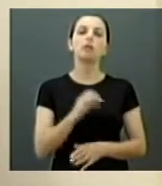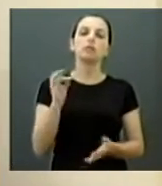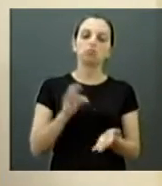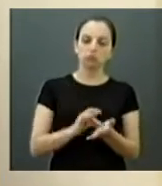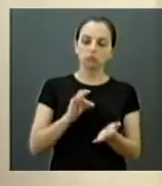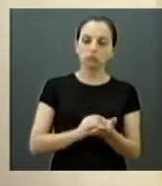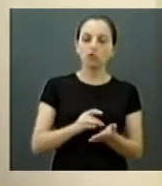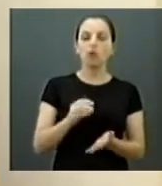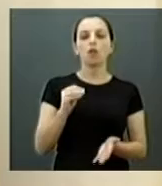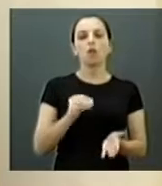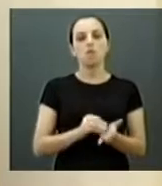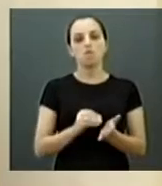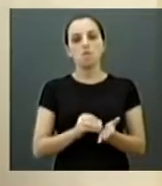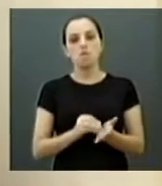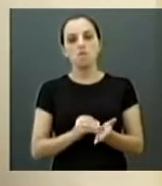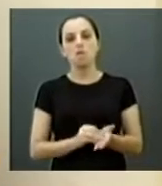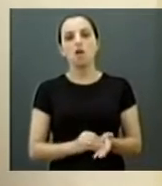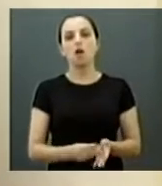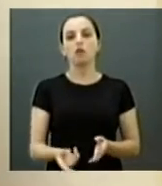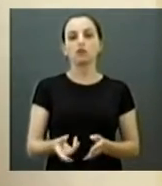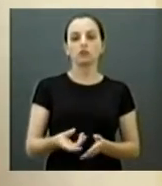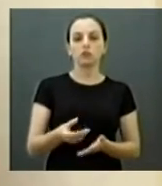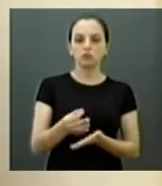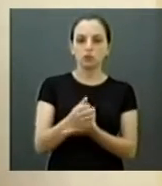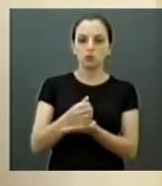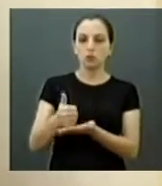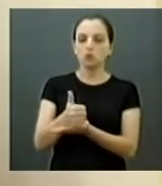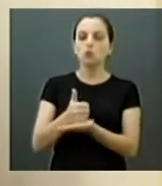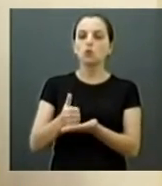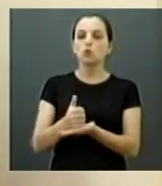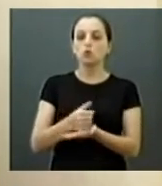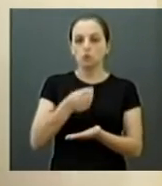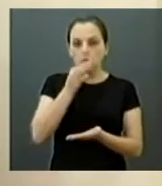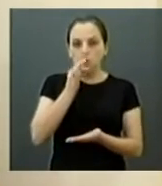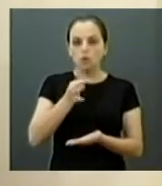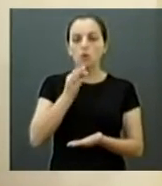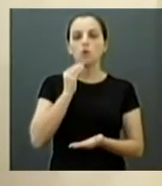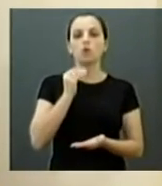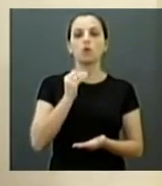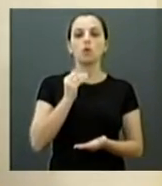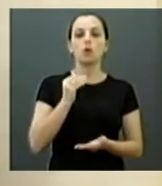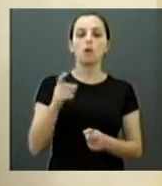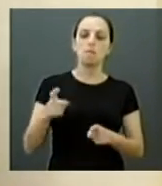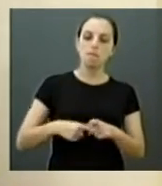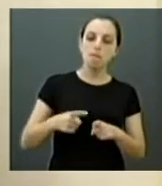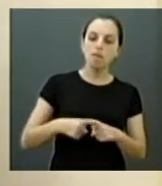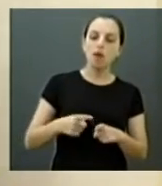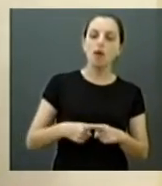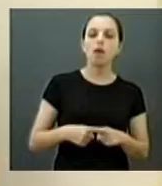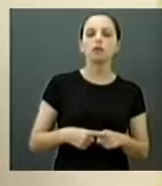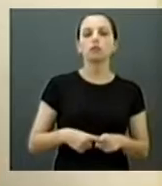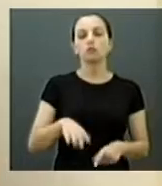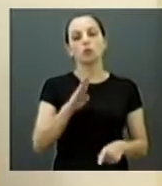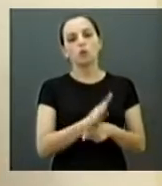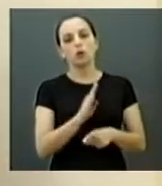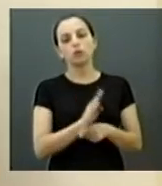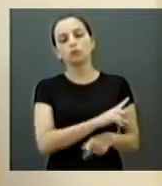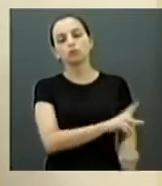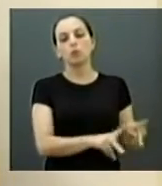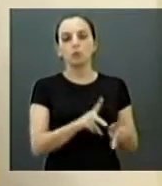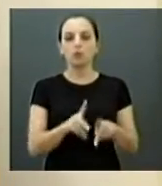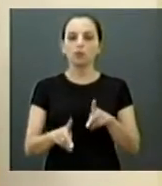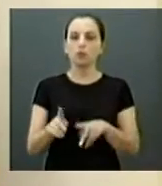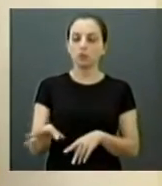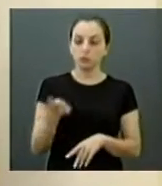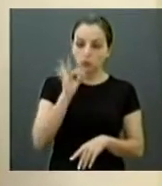medicamento. Óbvio que isso prejudica todo o tratamento de uma população que é dependente de